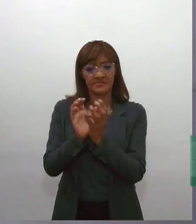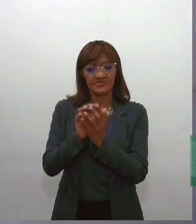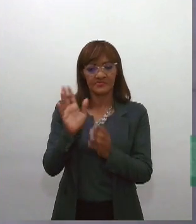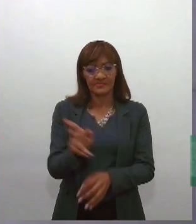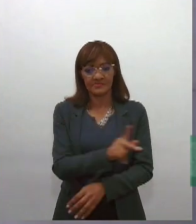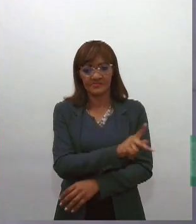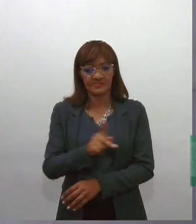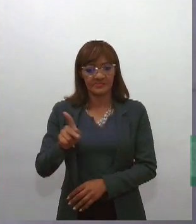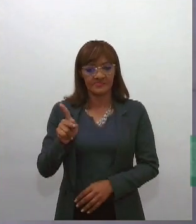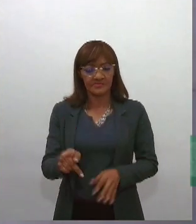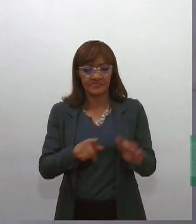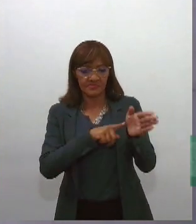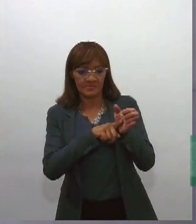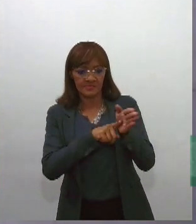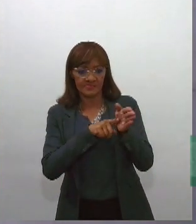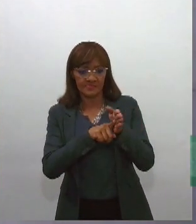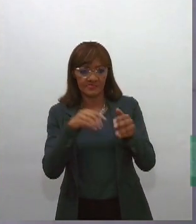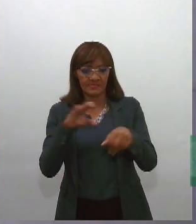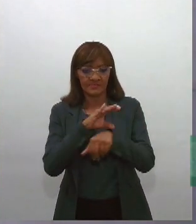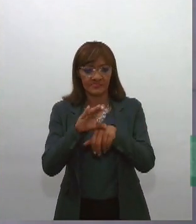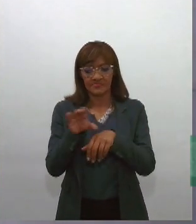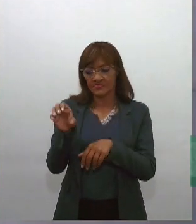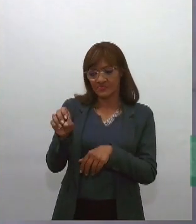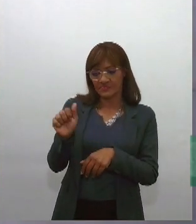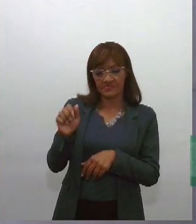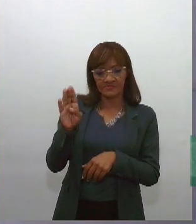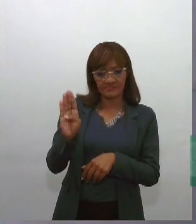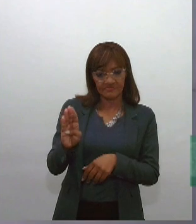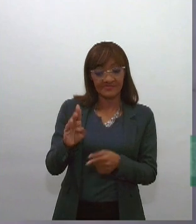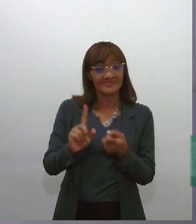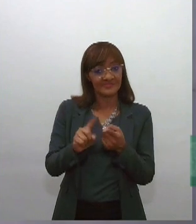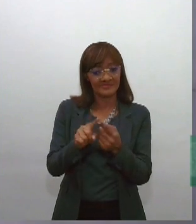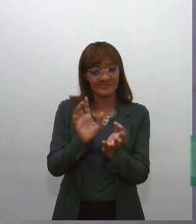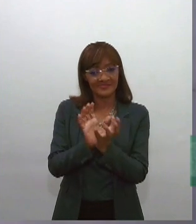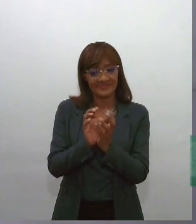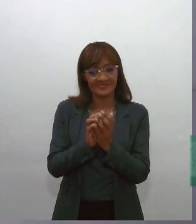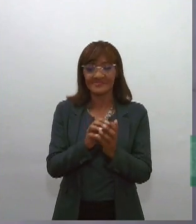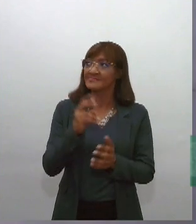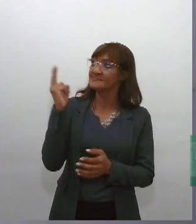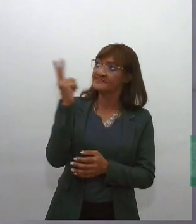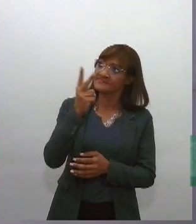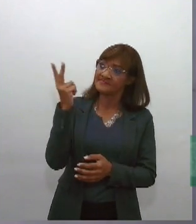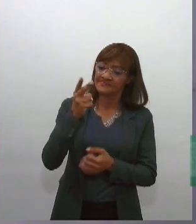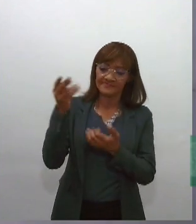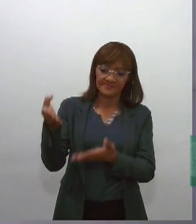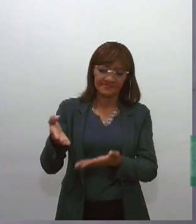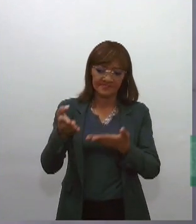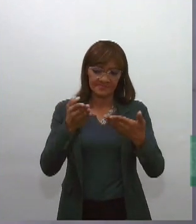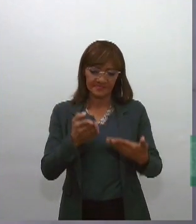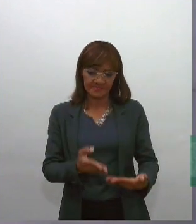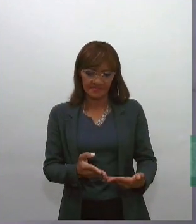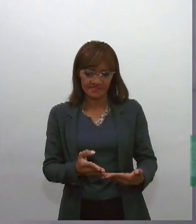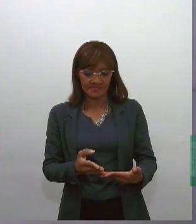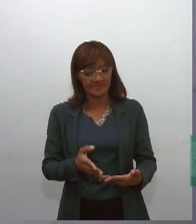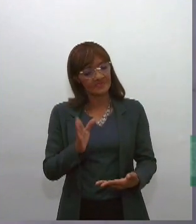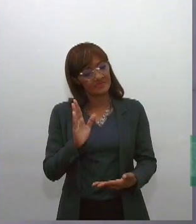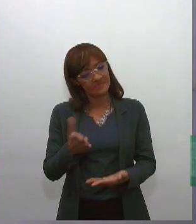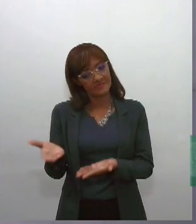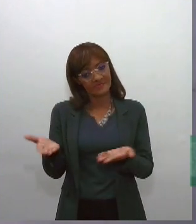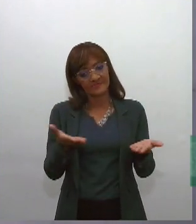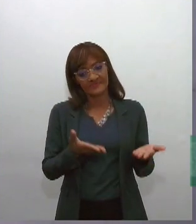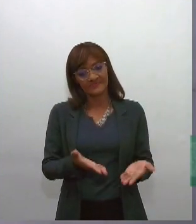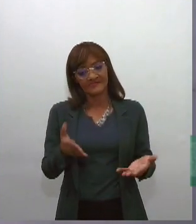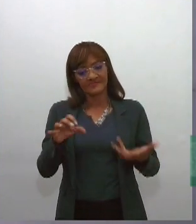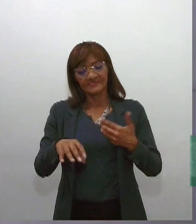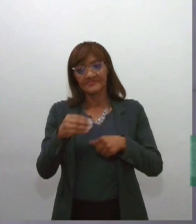Constitucionais da UAB, também de Pernambuco. Sejam os dois muito bem-vindos aqui ao programa Congresso em Pauta. Bom dia,